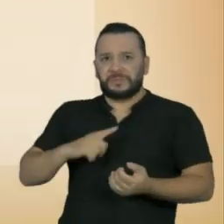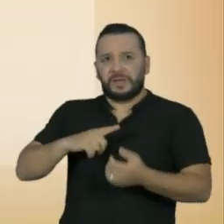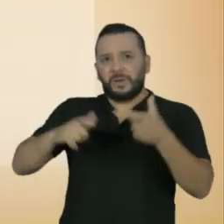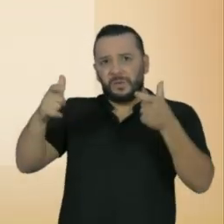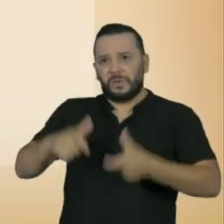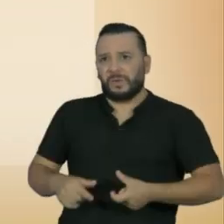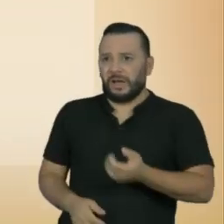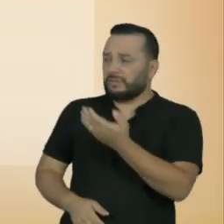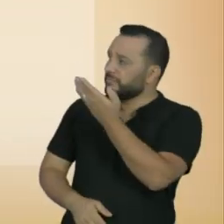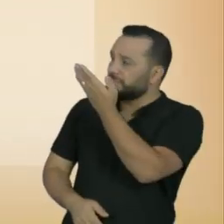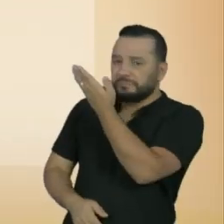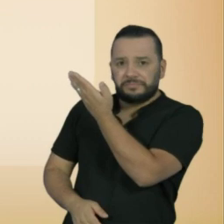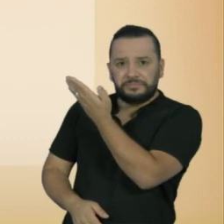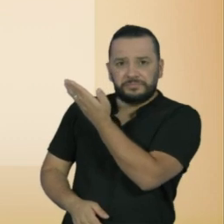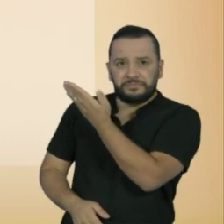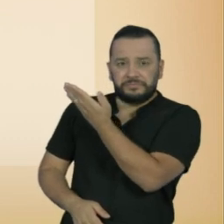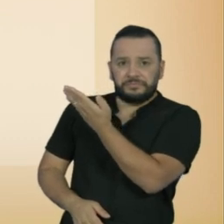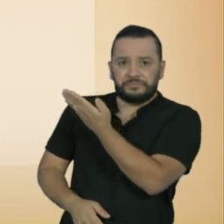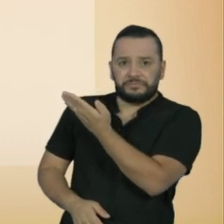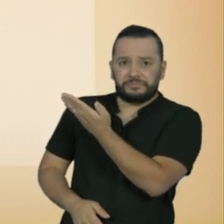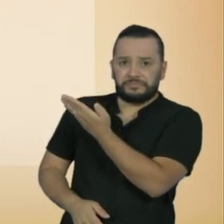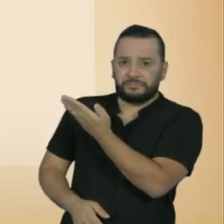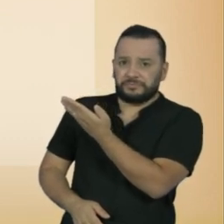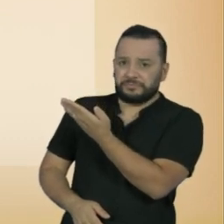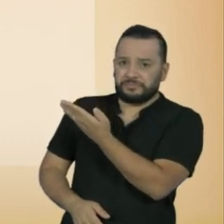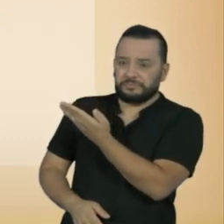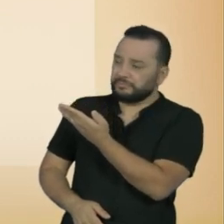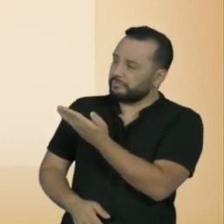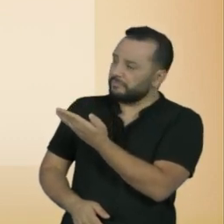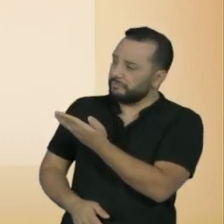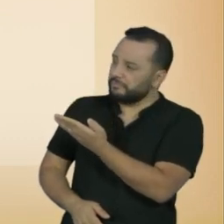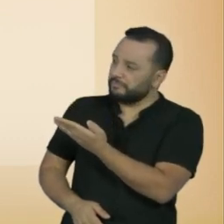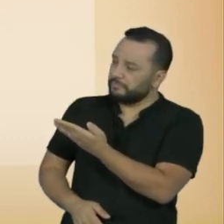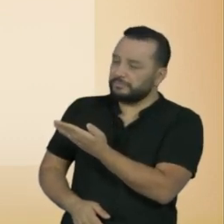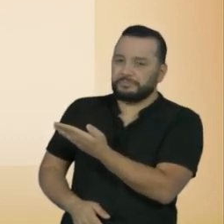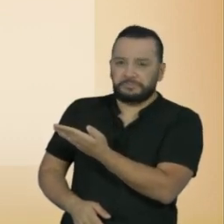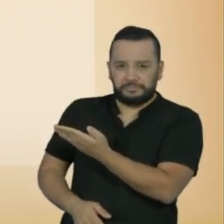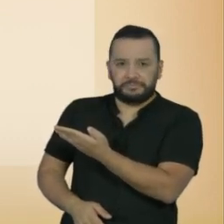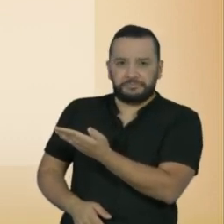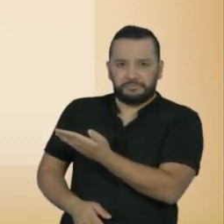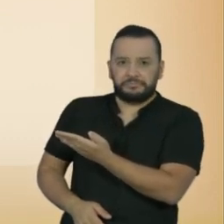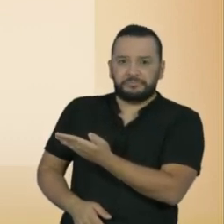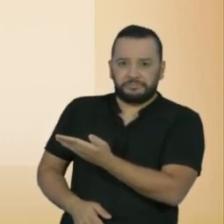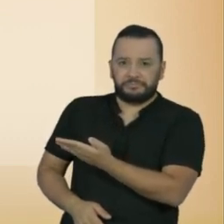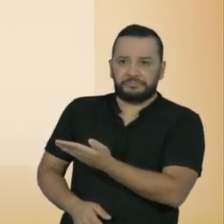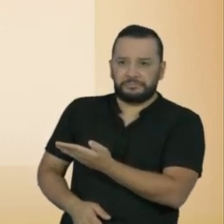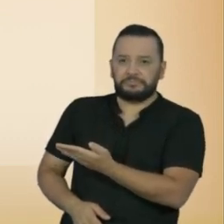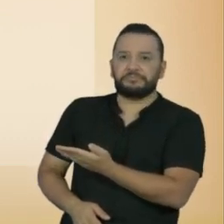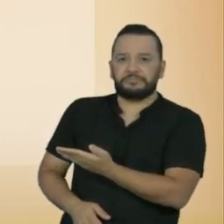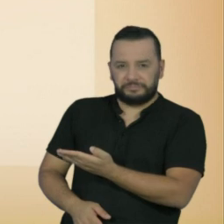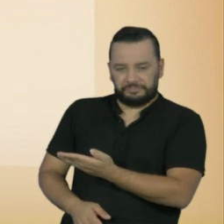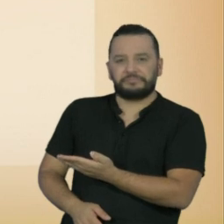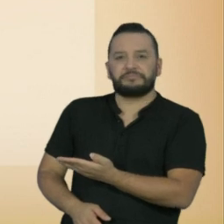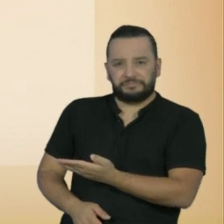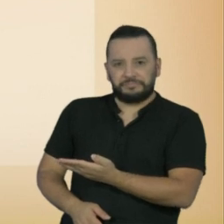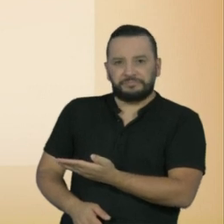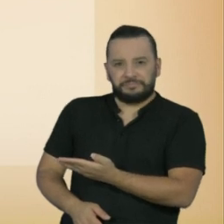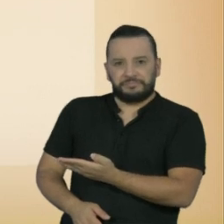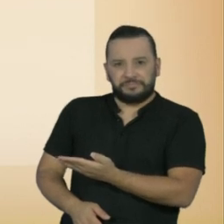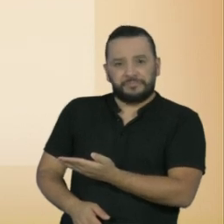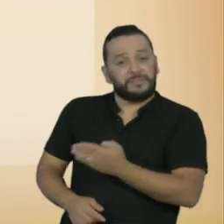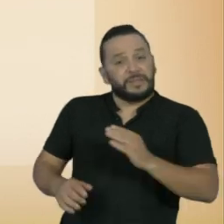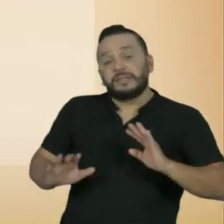Paulista, Pinheiros, Perdizes, Barra Funda, Lapa, Alto de Pinheiros, Vila Leopoldina, Jaraguá e Jaguaré.